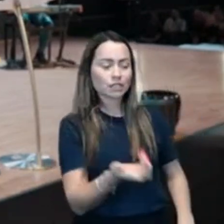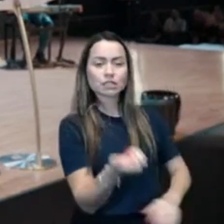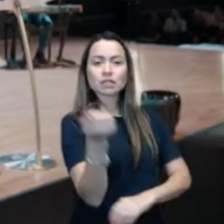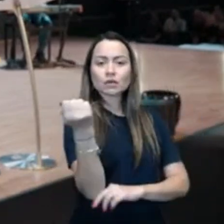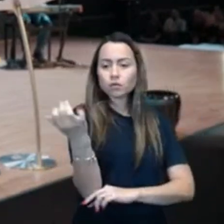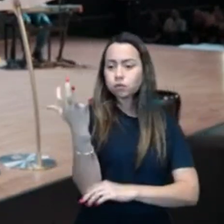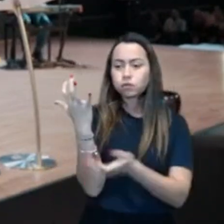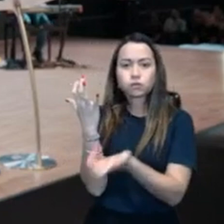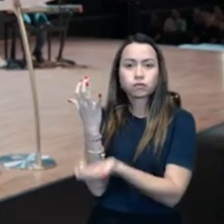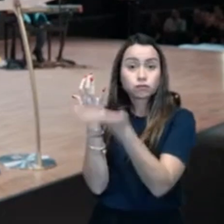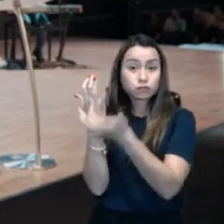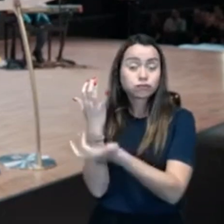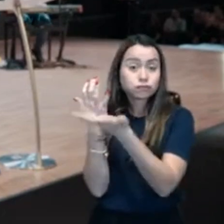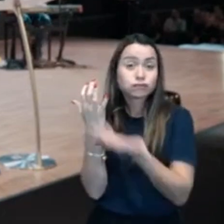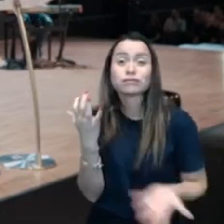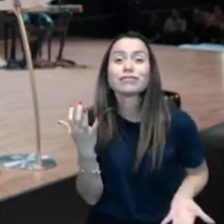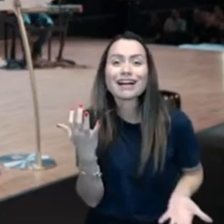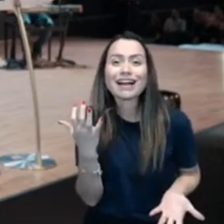sejam abençoados,